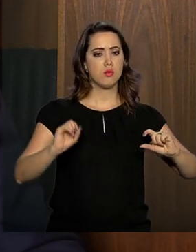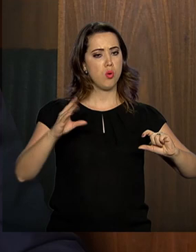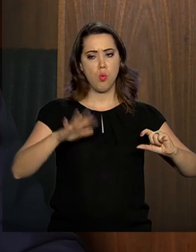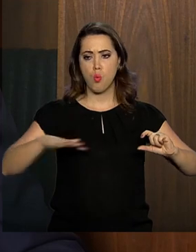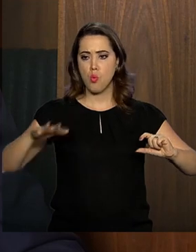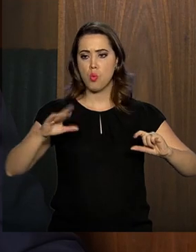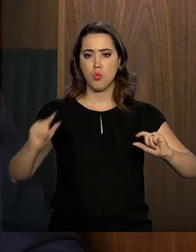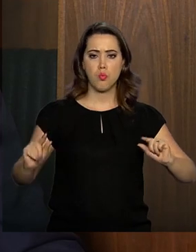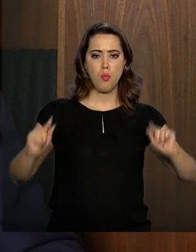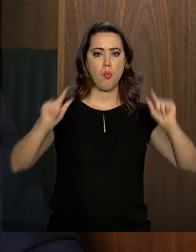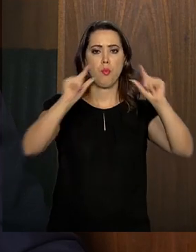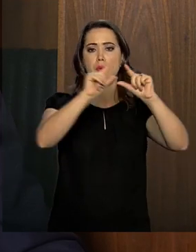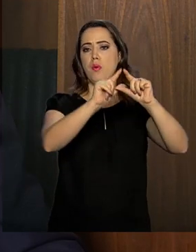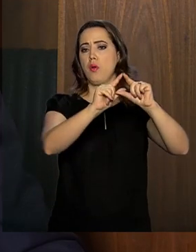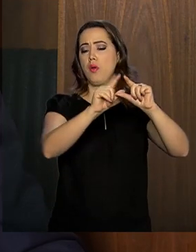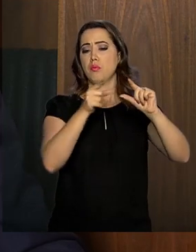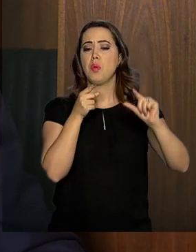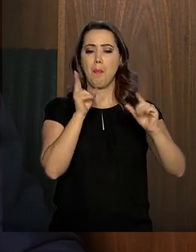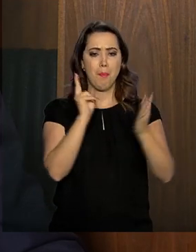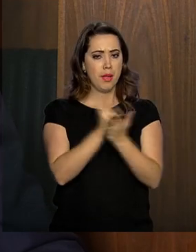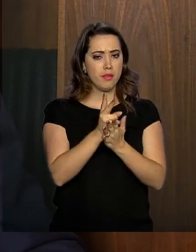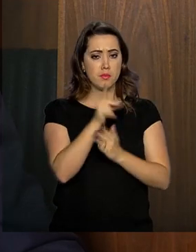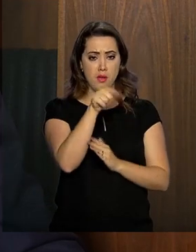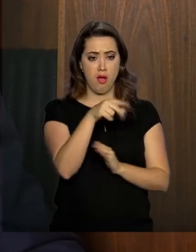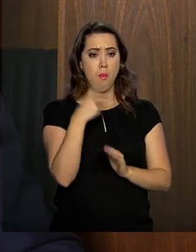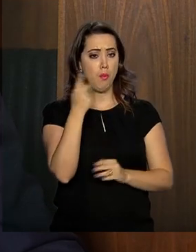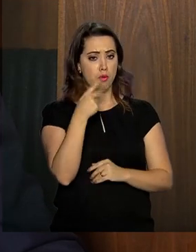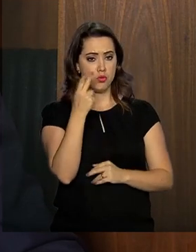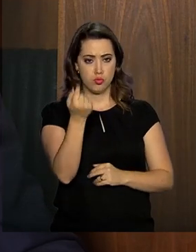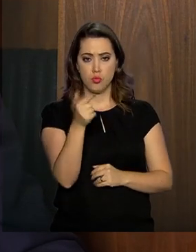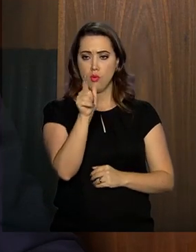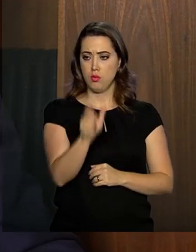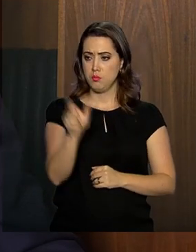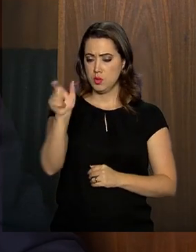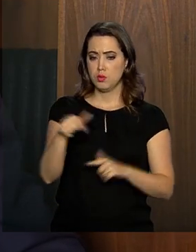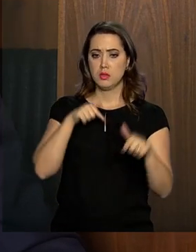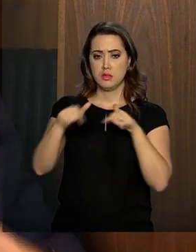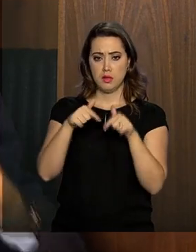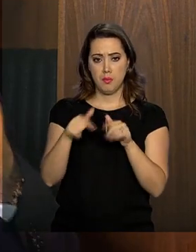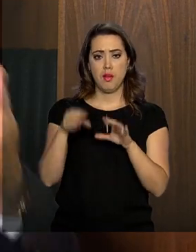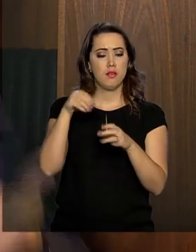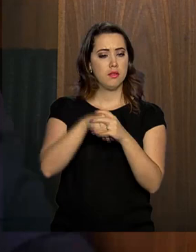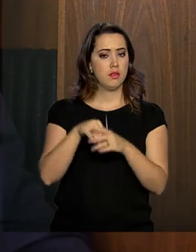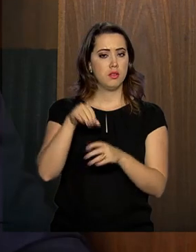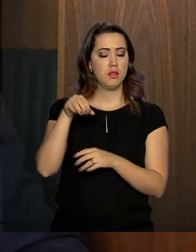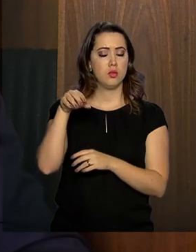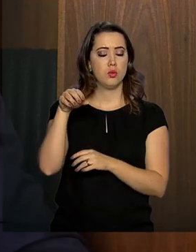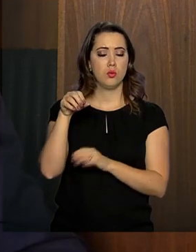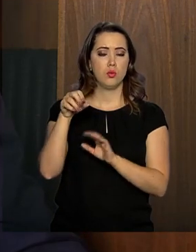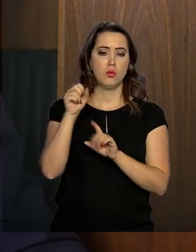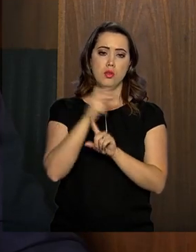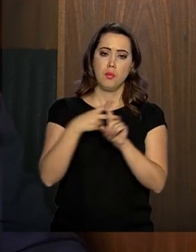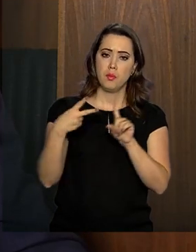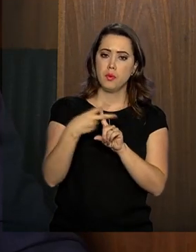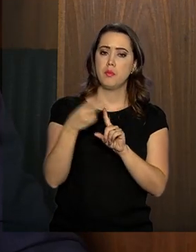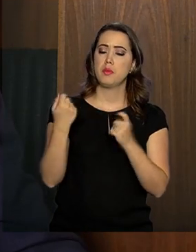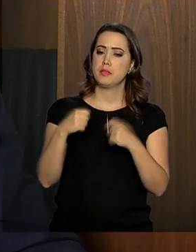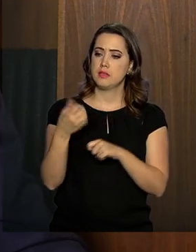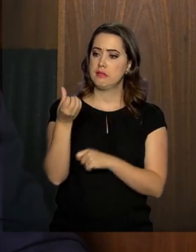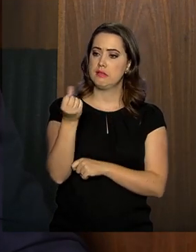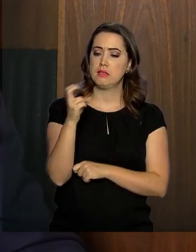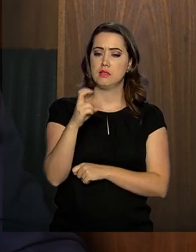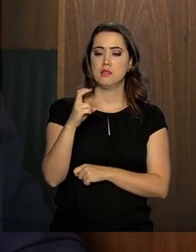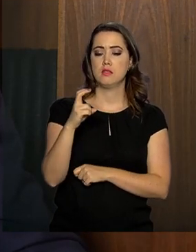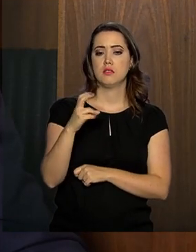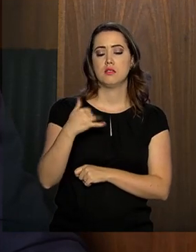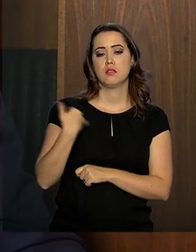cima. Políticos vão ser tratados como um trabalhador comum do INSS, vão ter que trabalhar 65 anos no caso do homem,